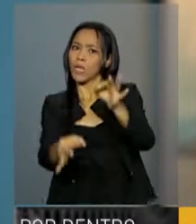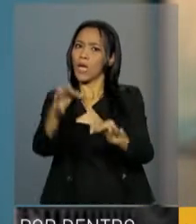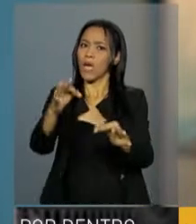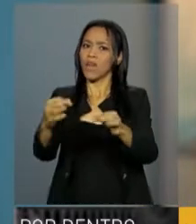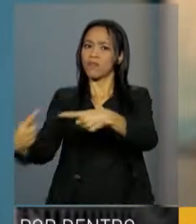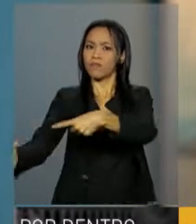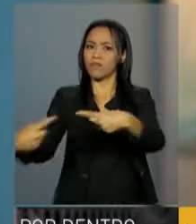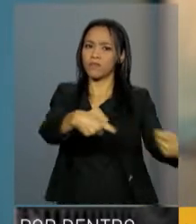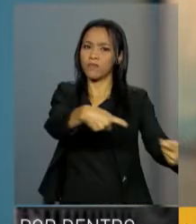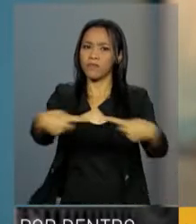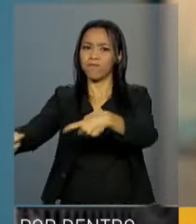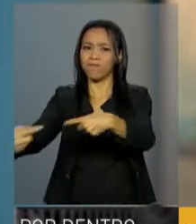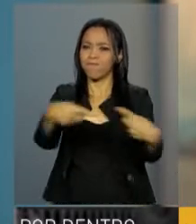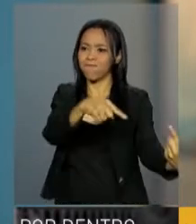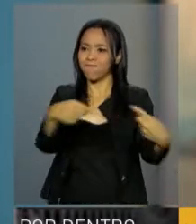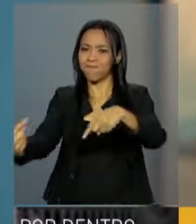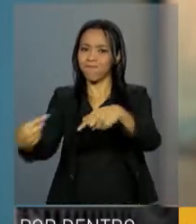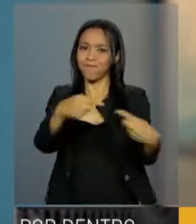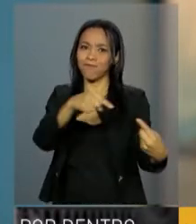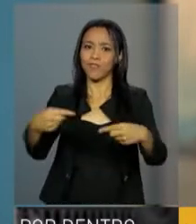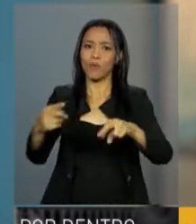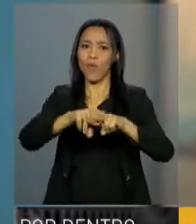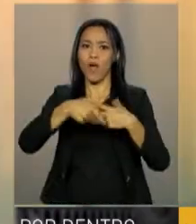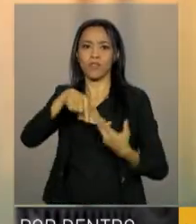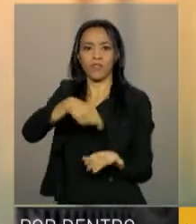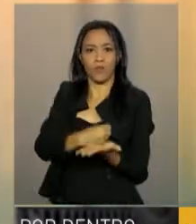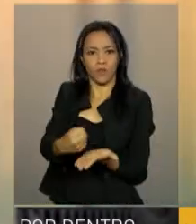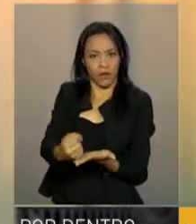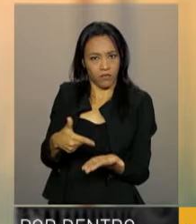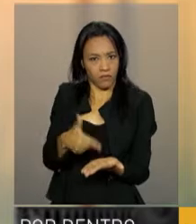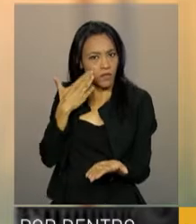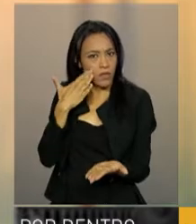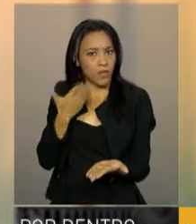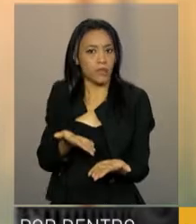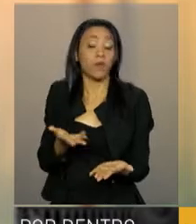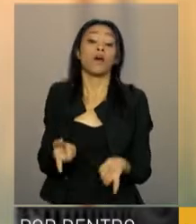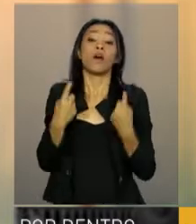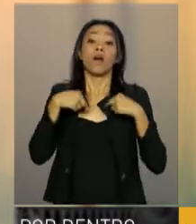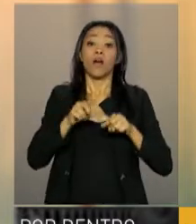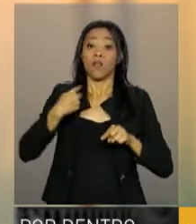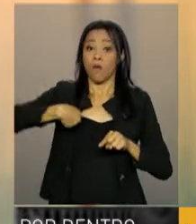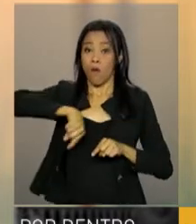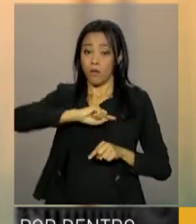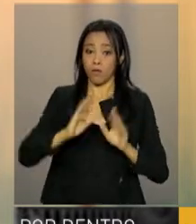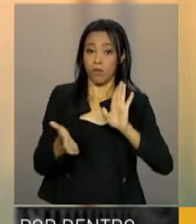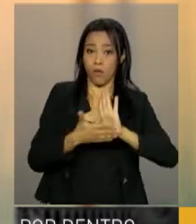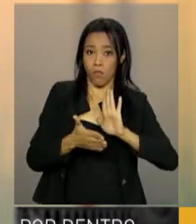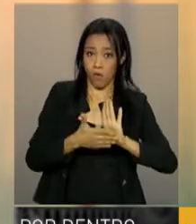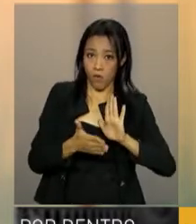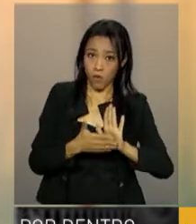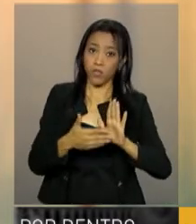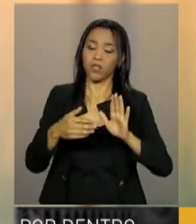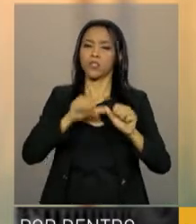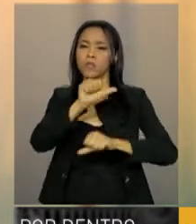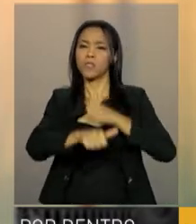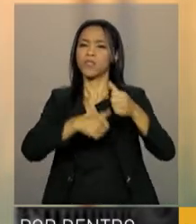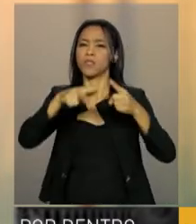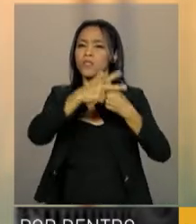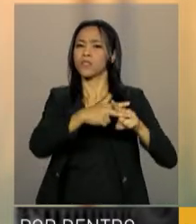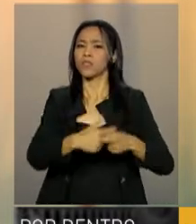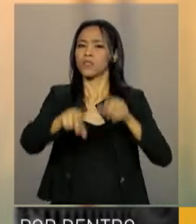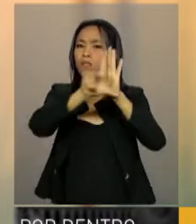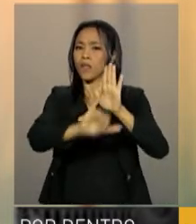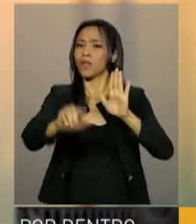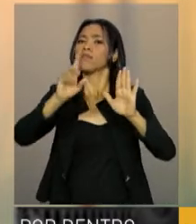litígio dessa relação contratual. A nossa proposta de modernização, ela dá segurança